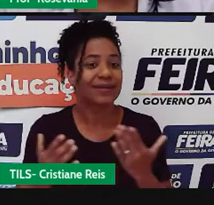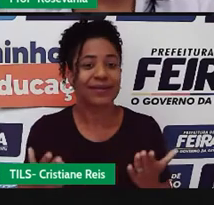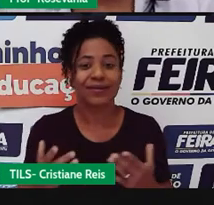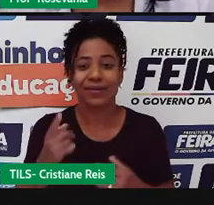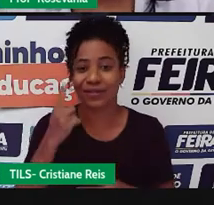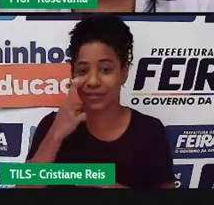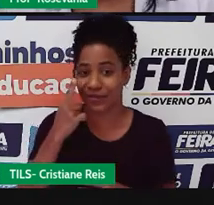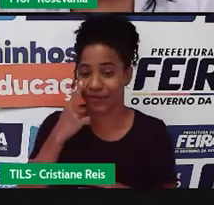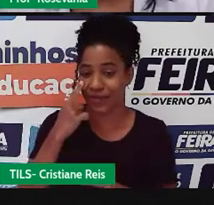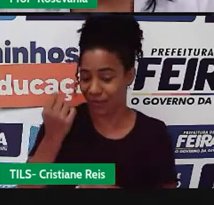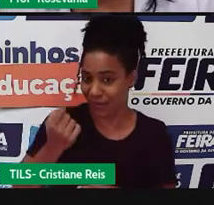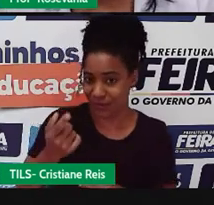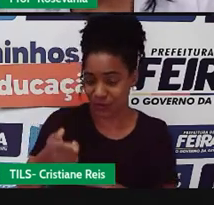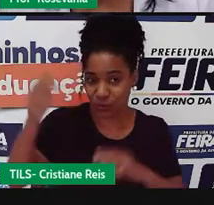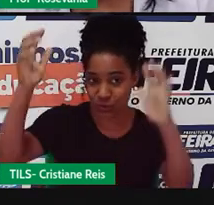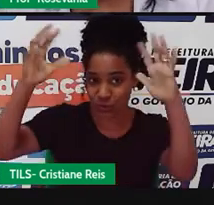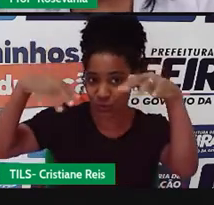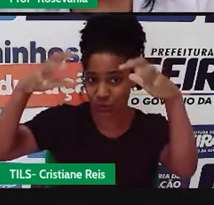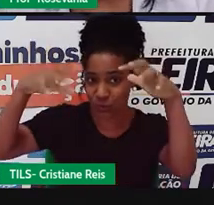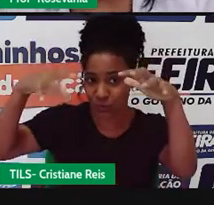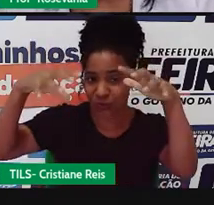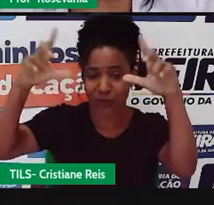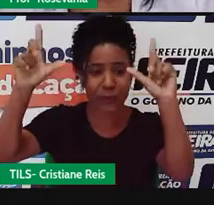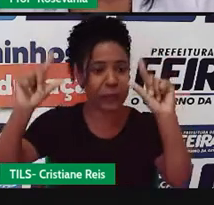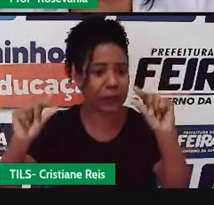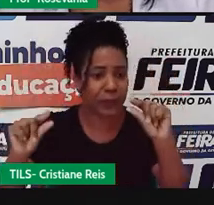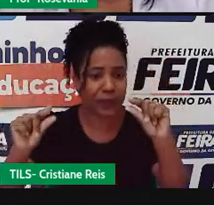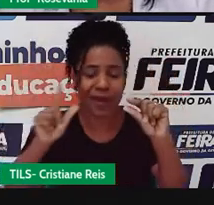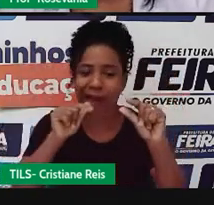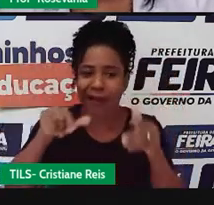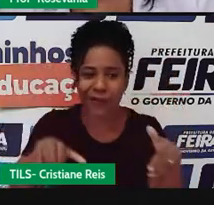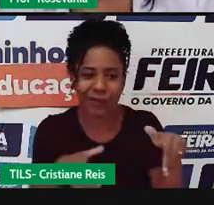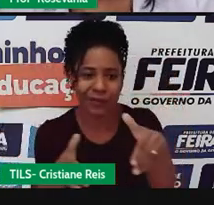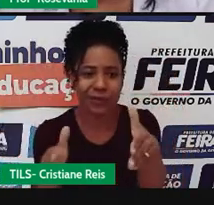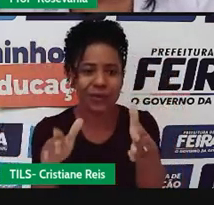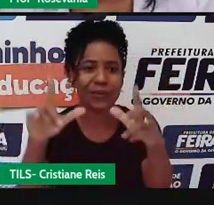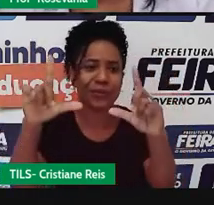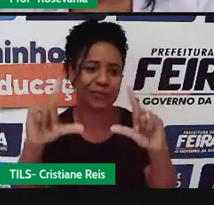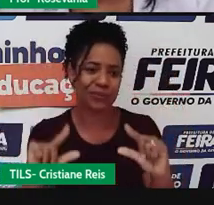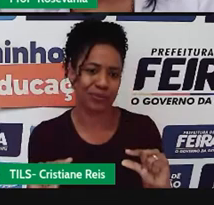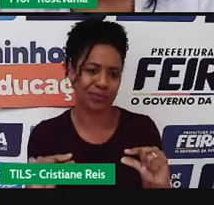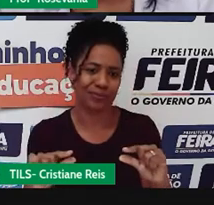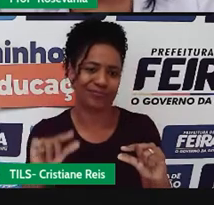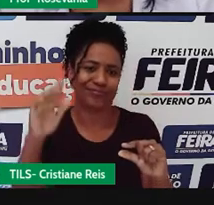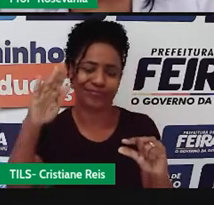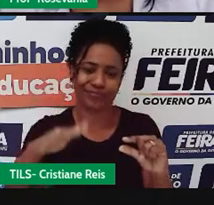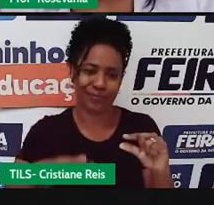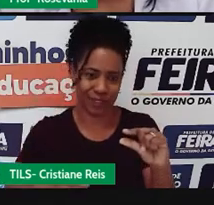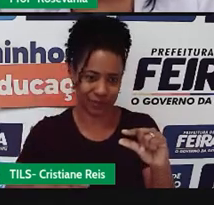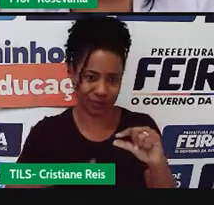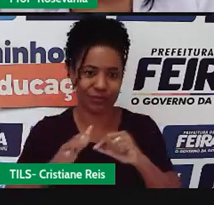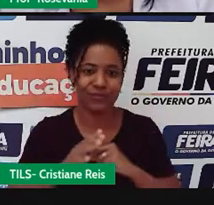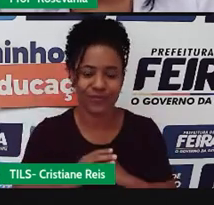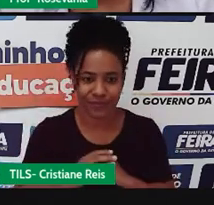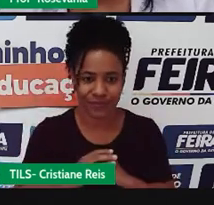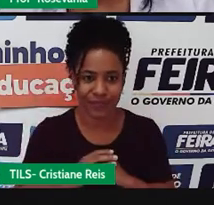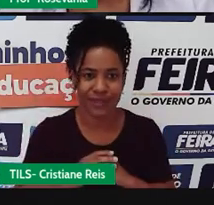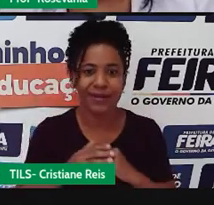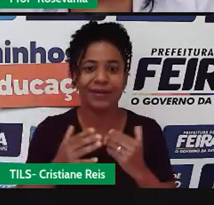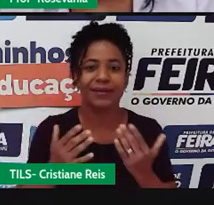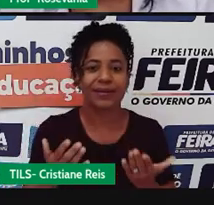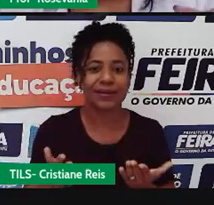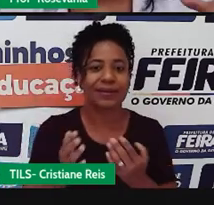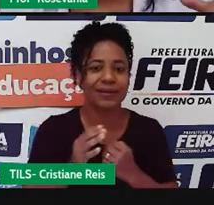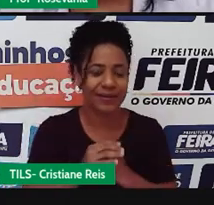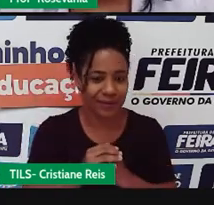diminui esse número de chuvas, diminui também o volume de água dos rios e o predomínio é de pós-gestuário,